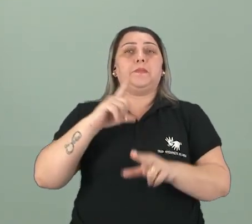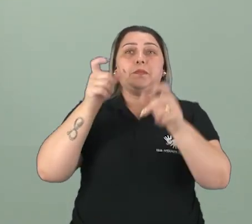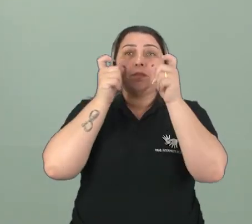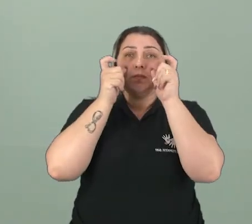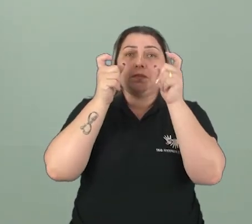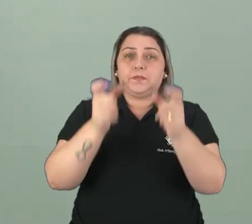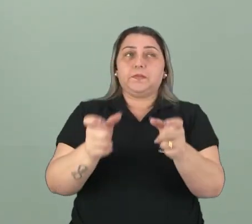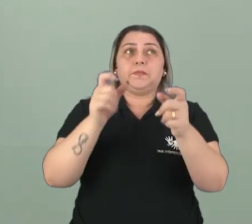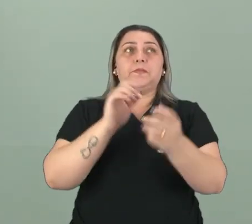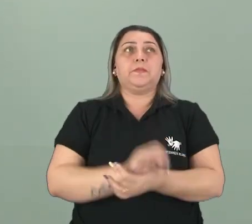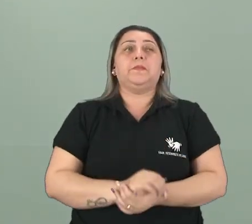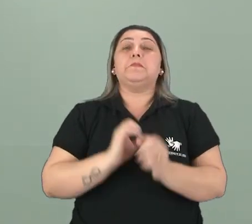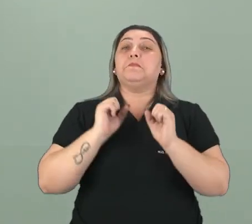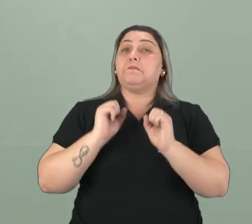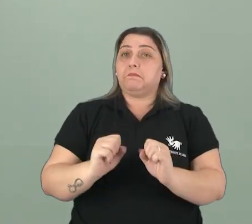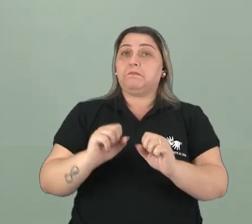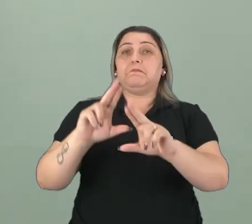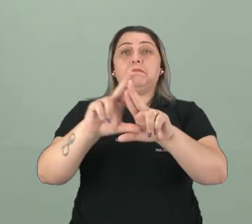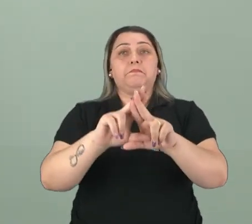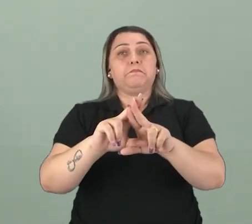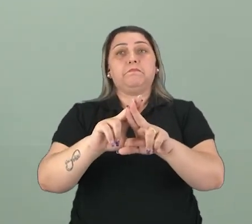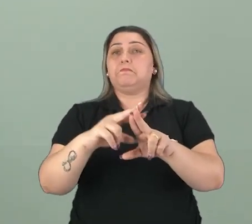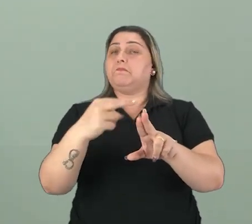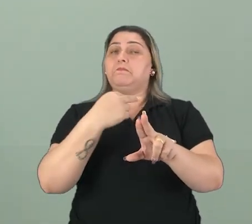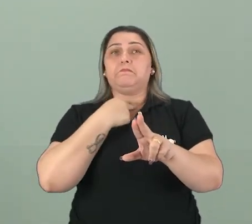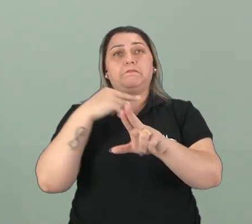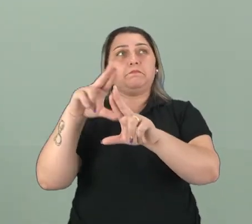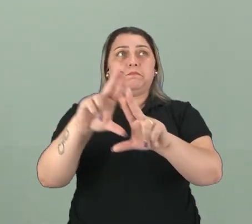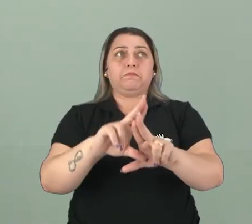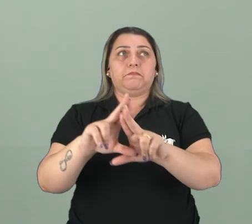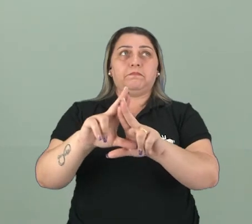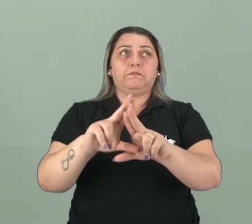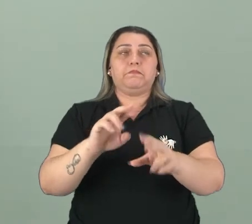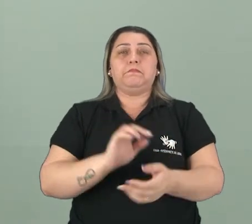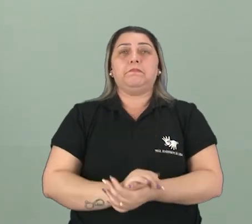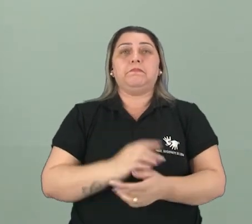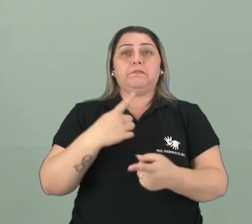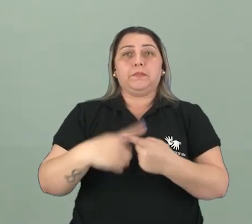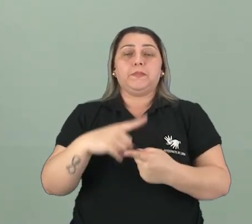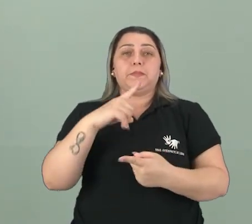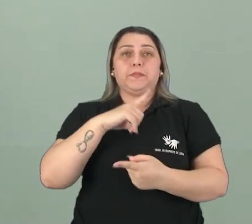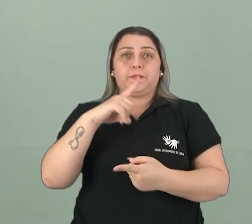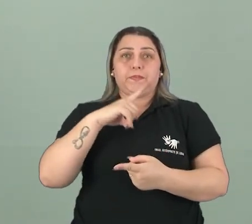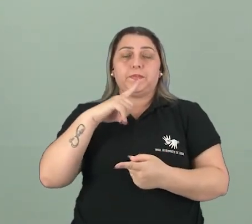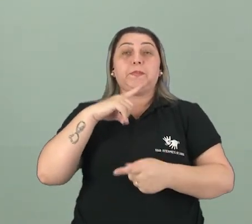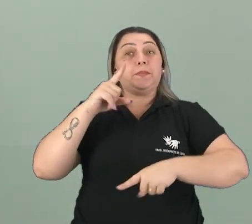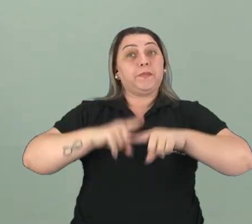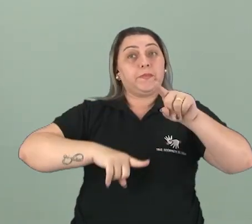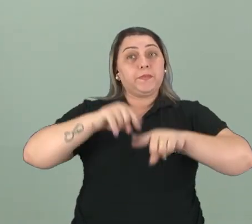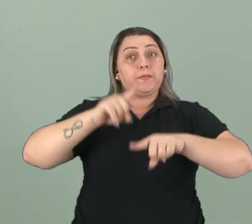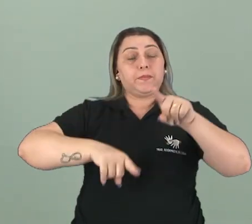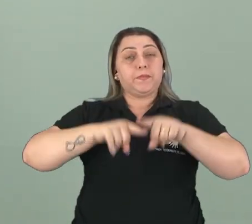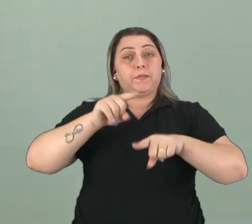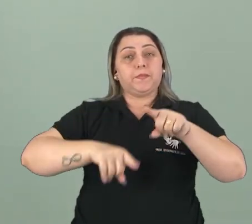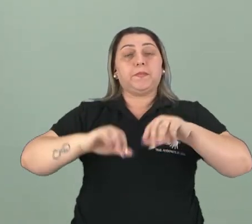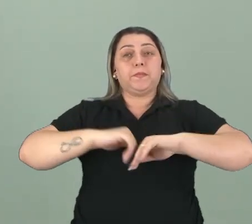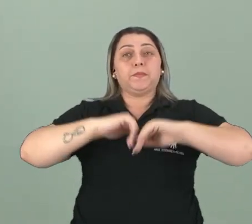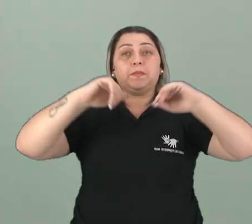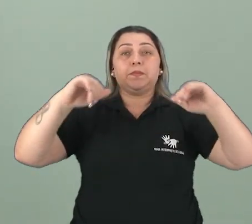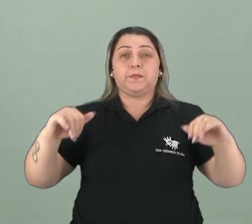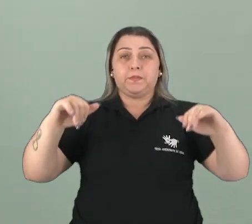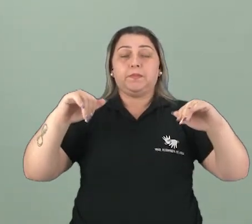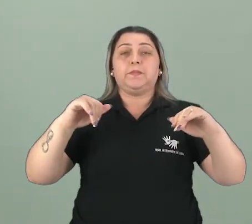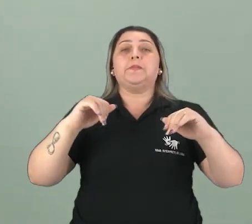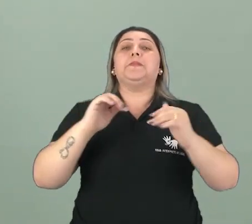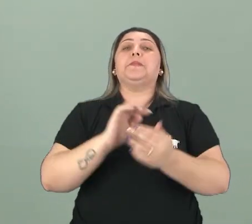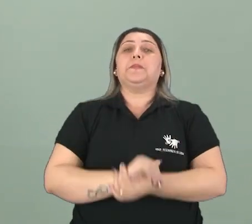ficar aí atenados no que pode ser reciclado e no que não pode ser reciclado, porque existem tipos de produtos que eu vou separar para ele